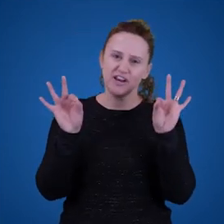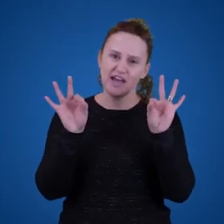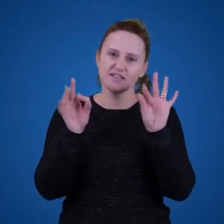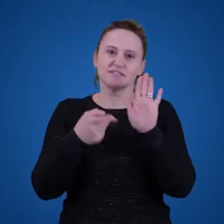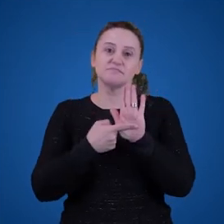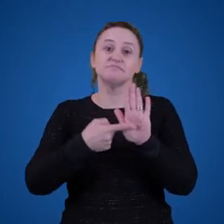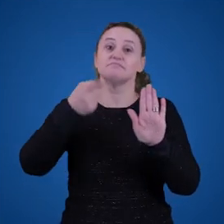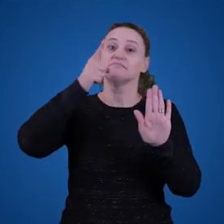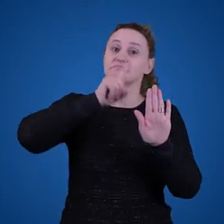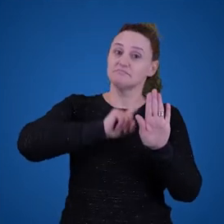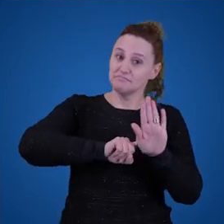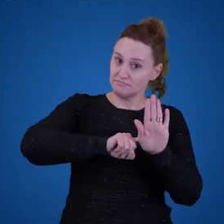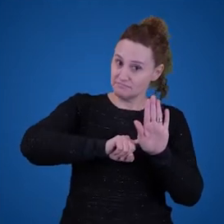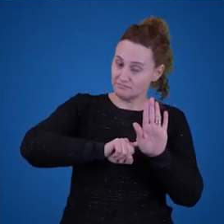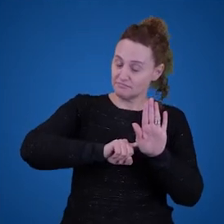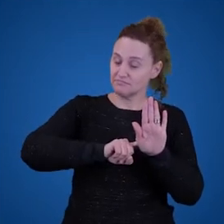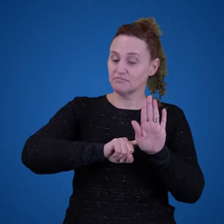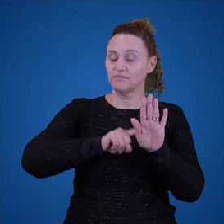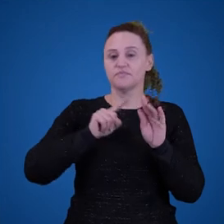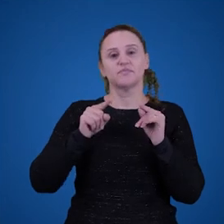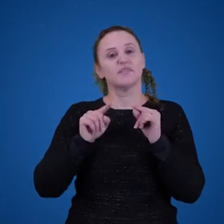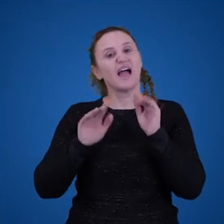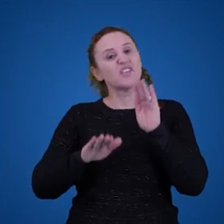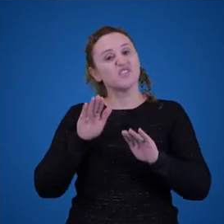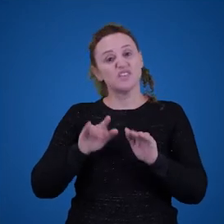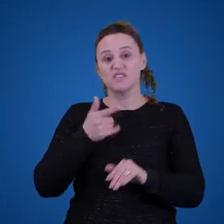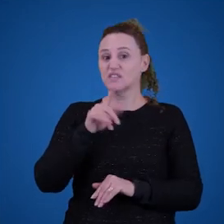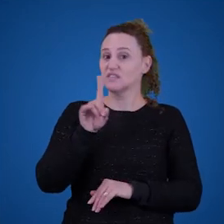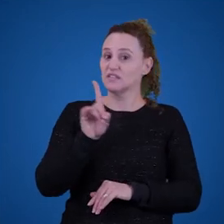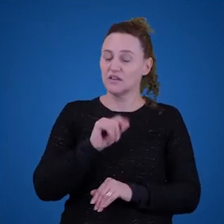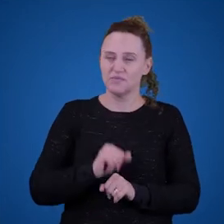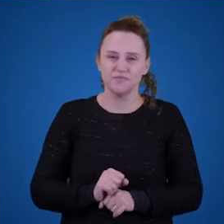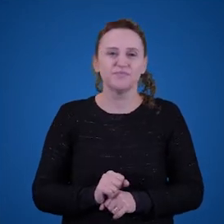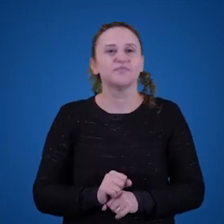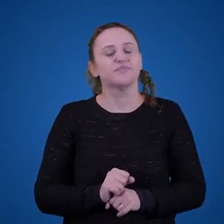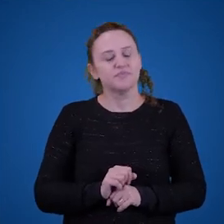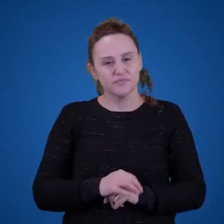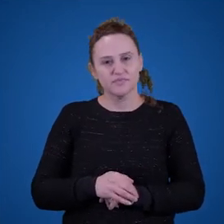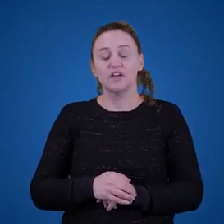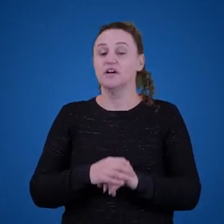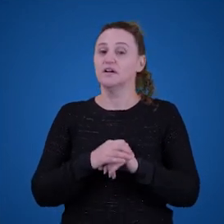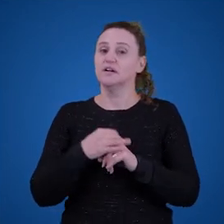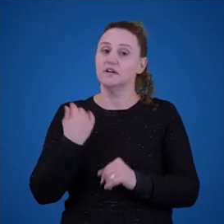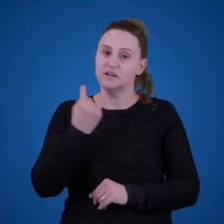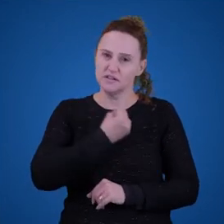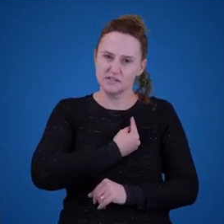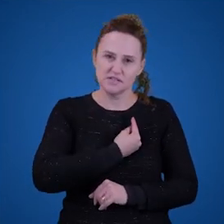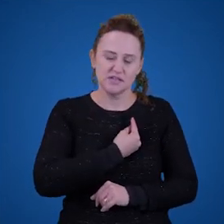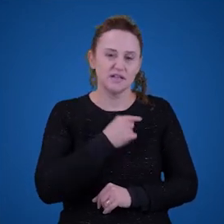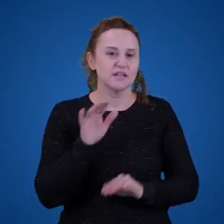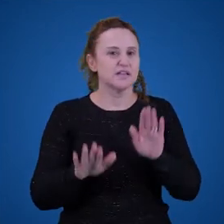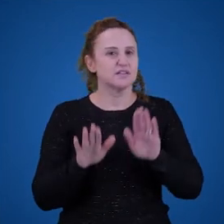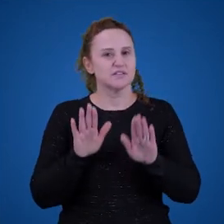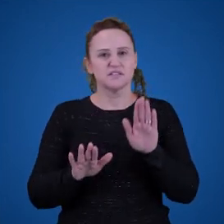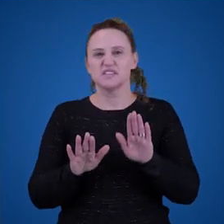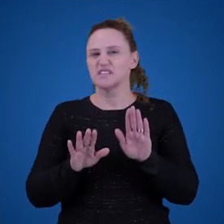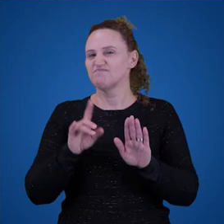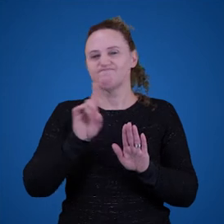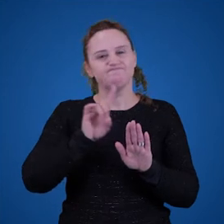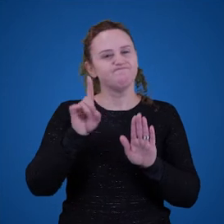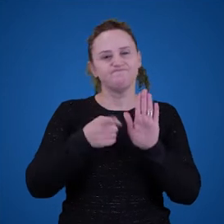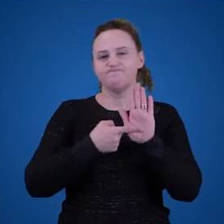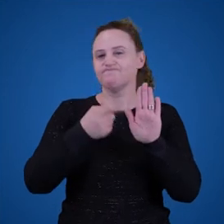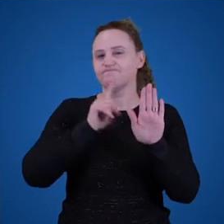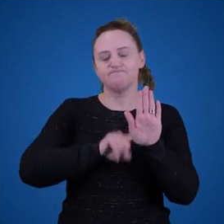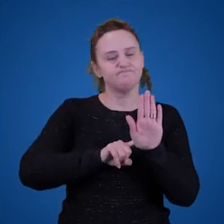algumas não são, mas no uso cotidiano, pelo menos na grande parte do tempo, nós não usamos metáforas a